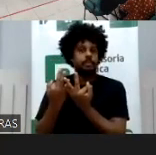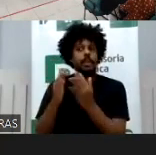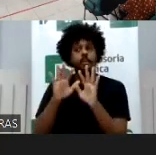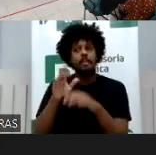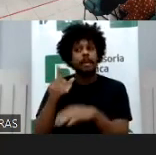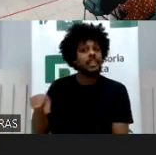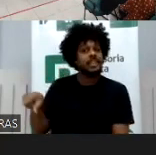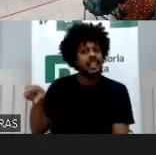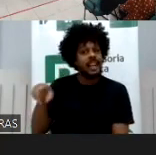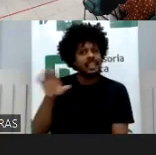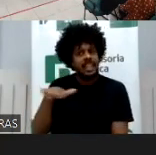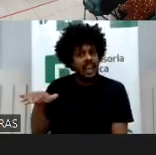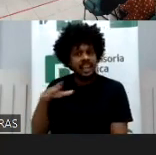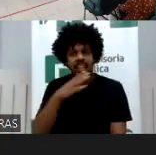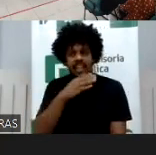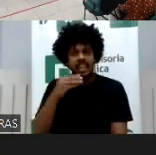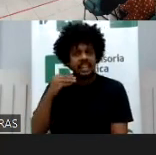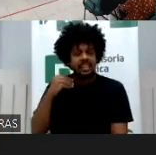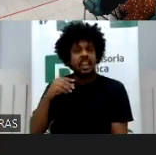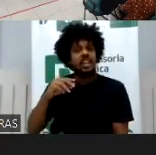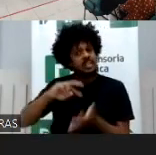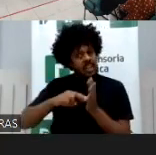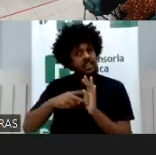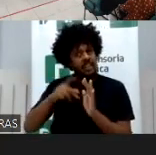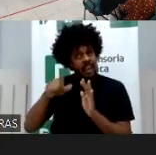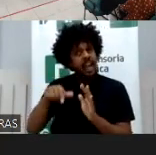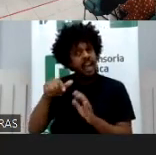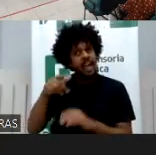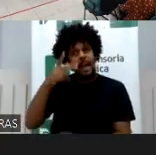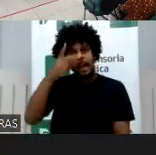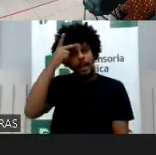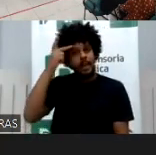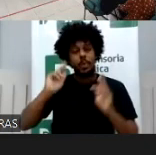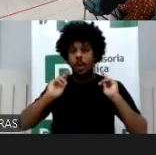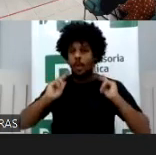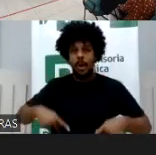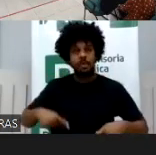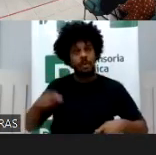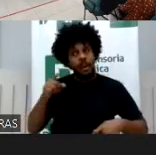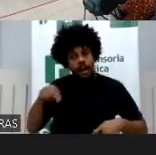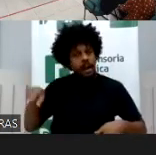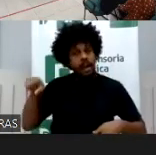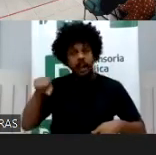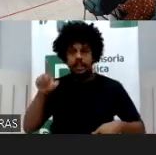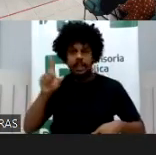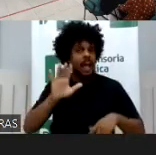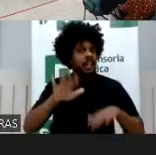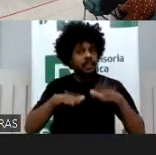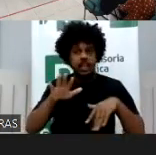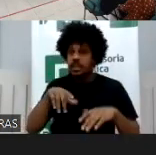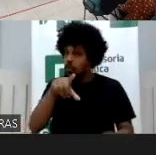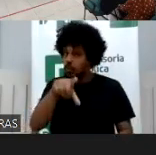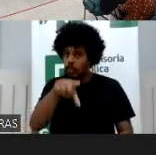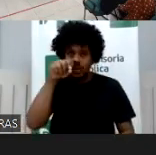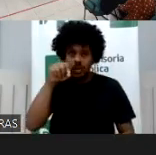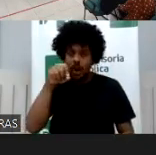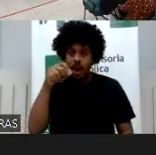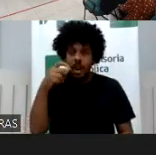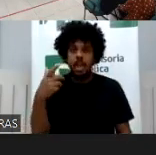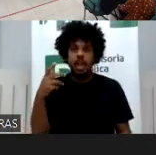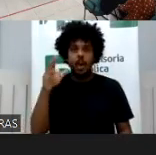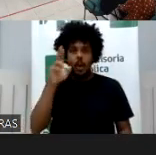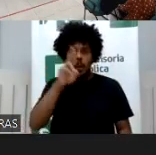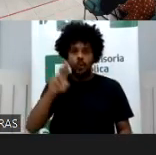pessoas, eles são indivíduos que não estão escolhendo, não estão opinando muitas vezes sobre o uso da sua própria